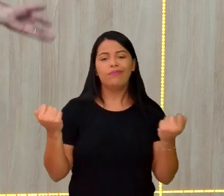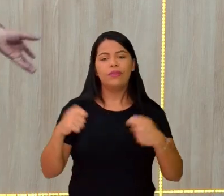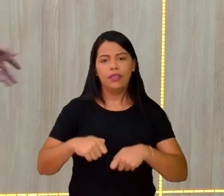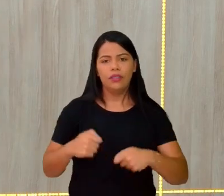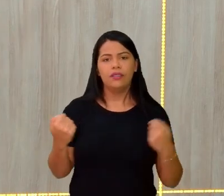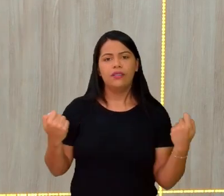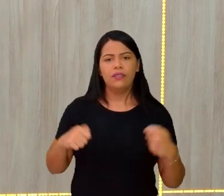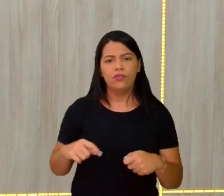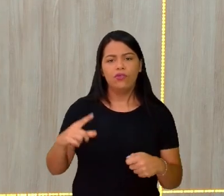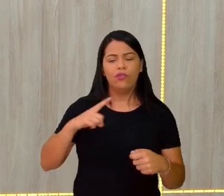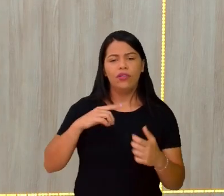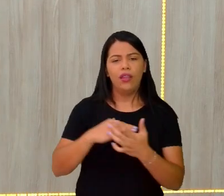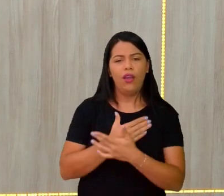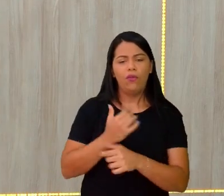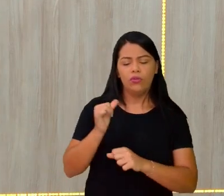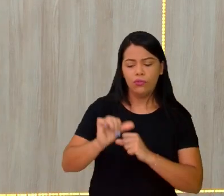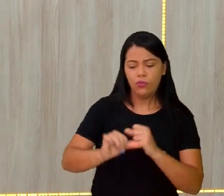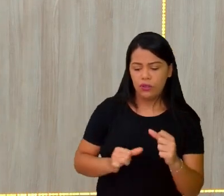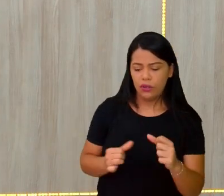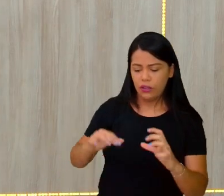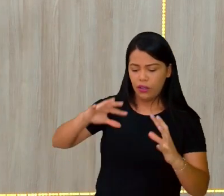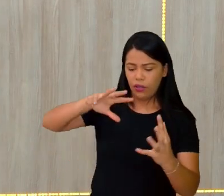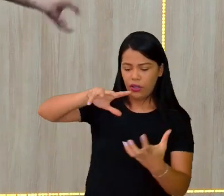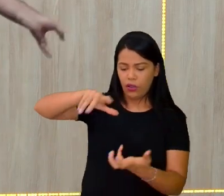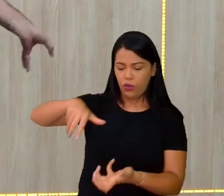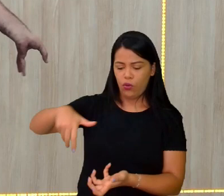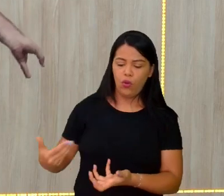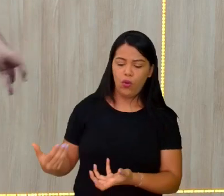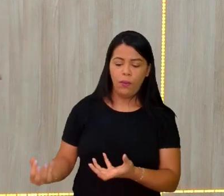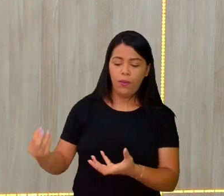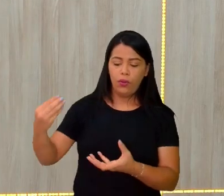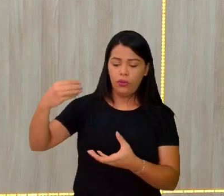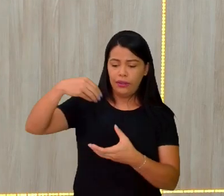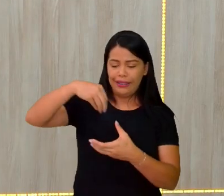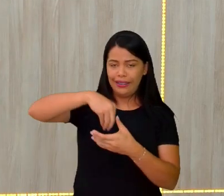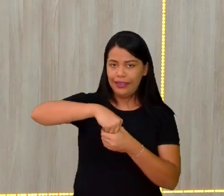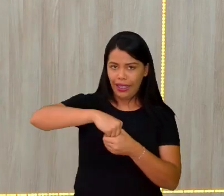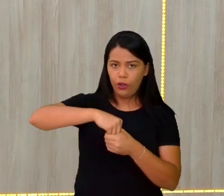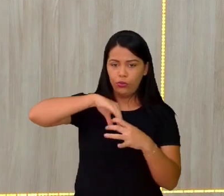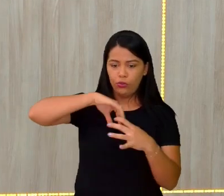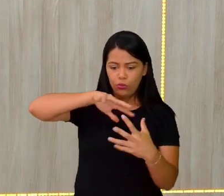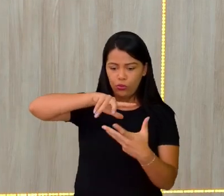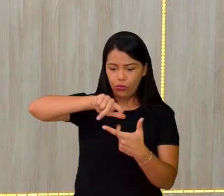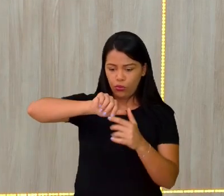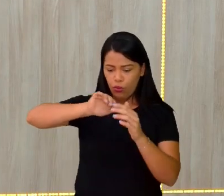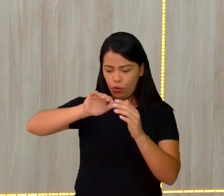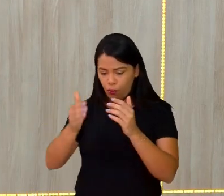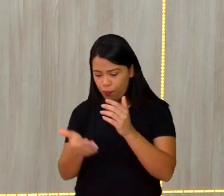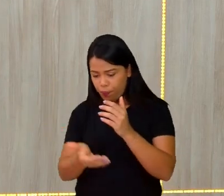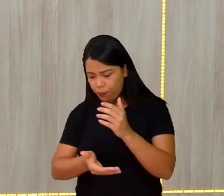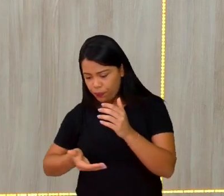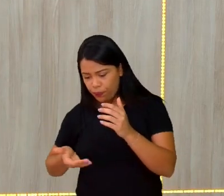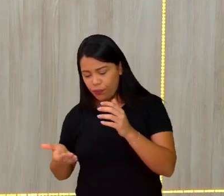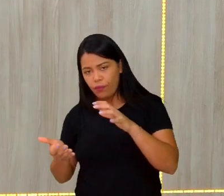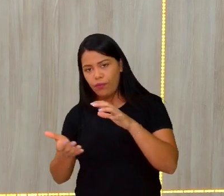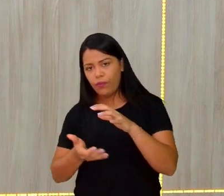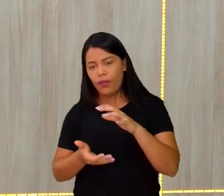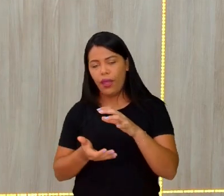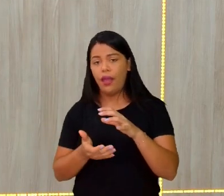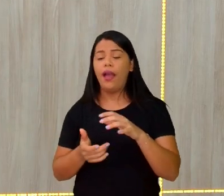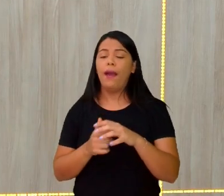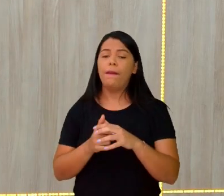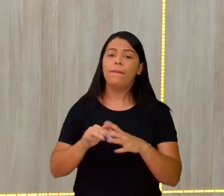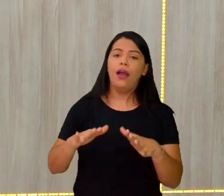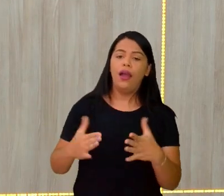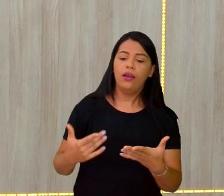interna do globo, né? Abaixo da crosta terrestre, que foi lá e